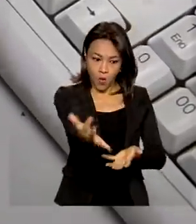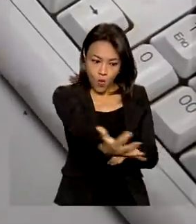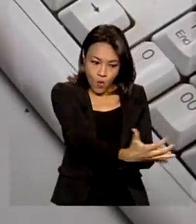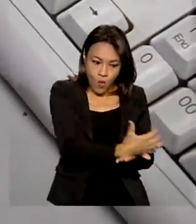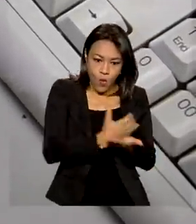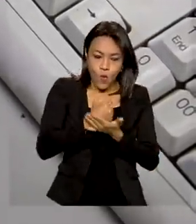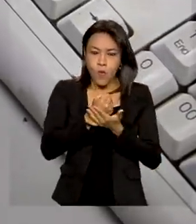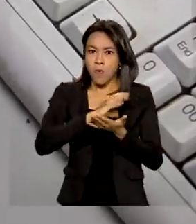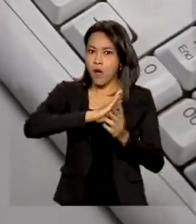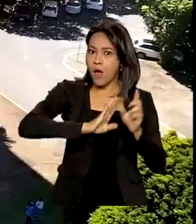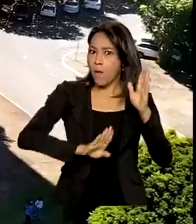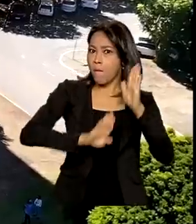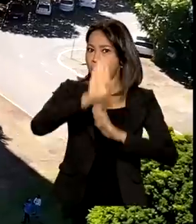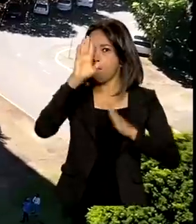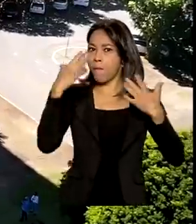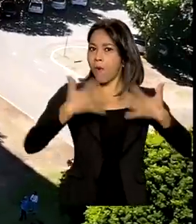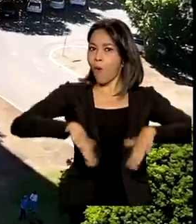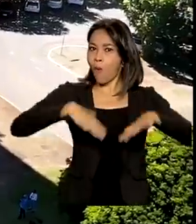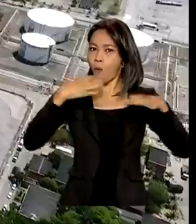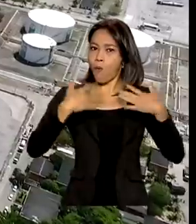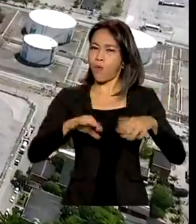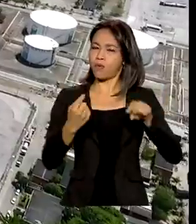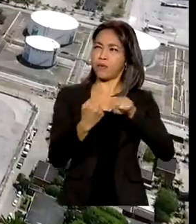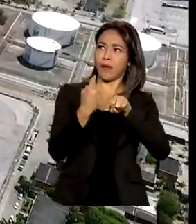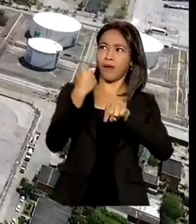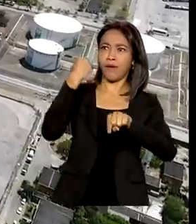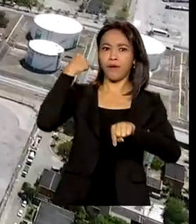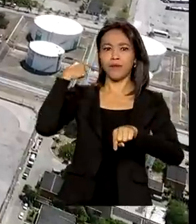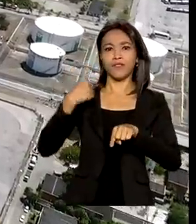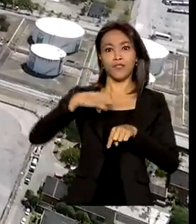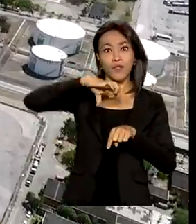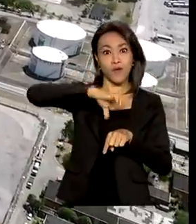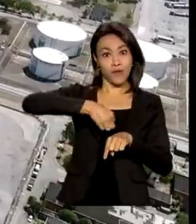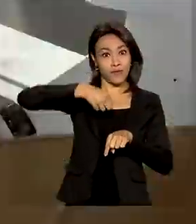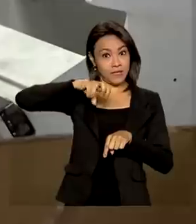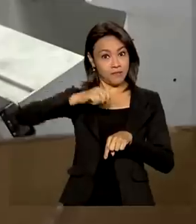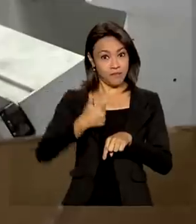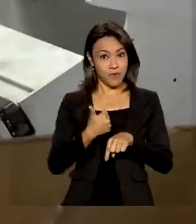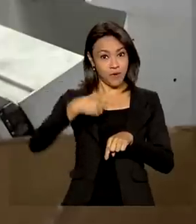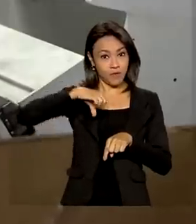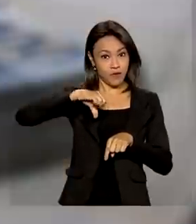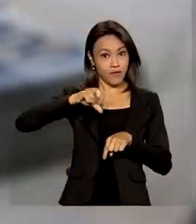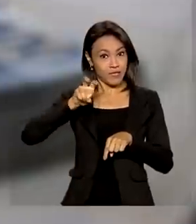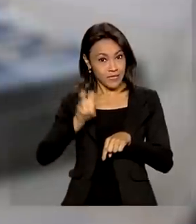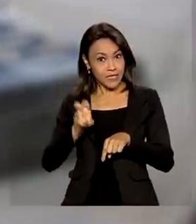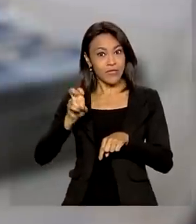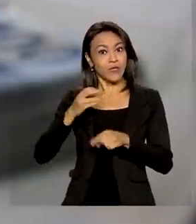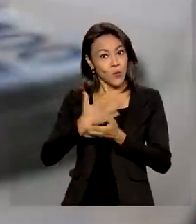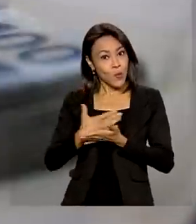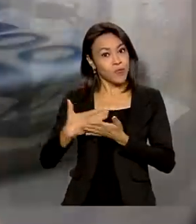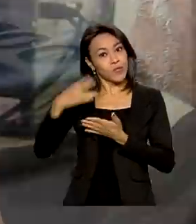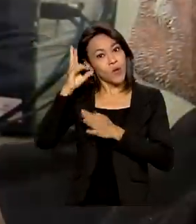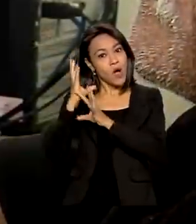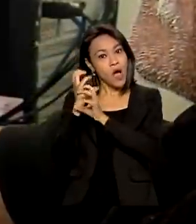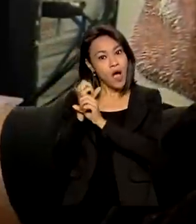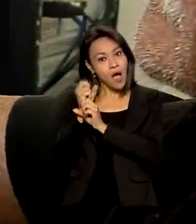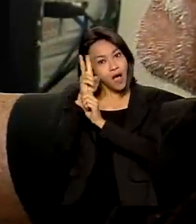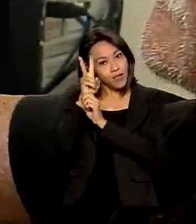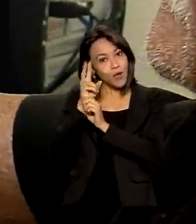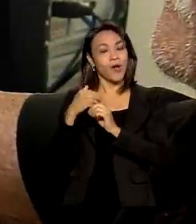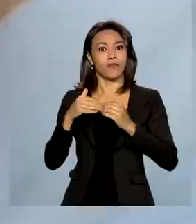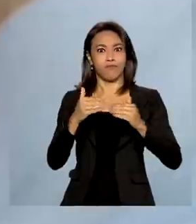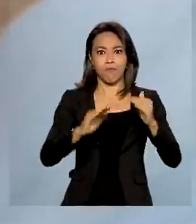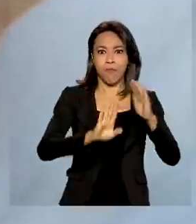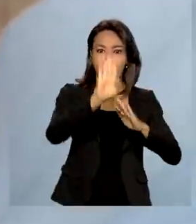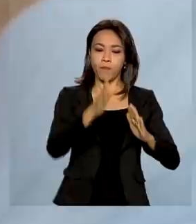impostos recolhido foi o maior desde 95, quando teve início a série histórica. diagnóstico